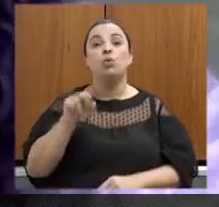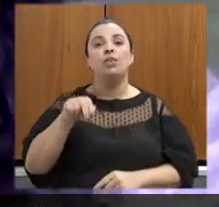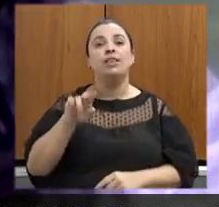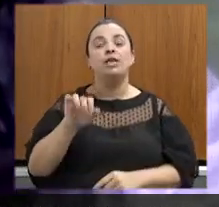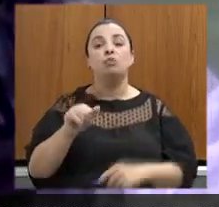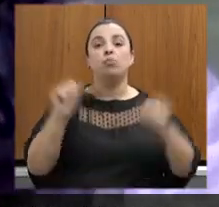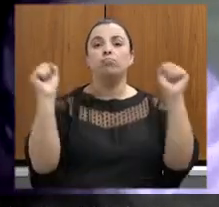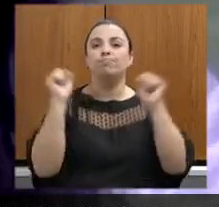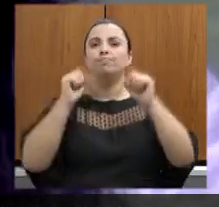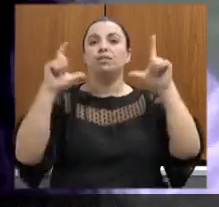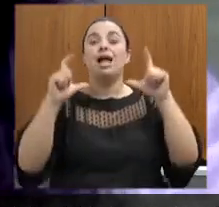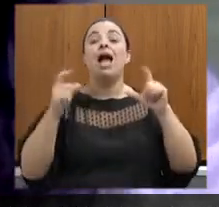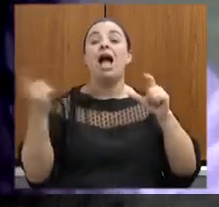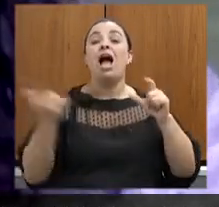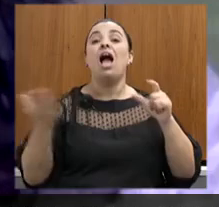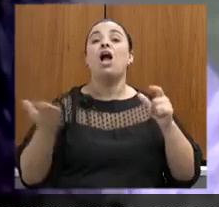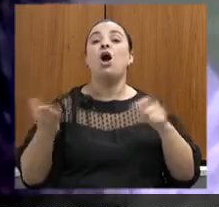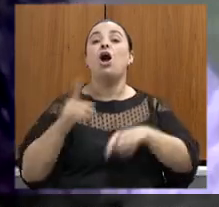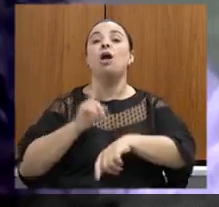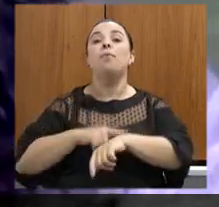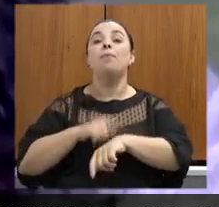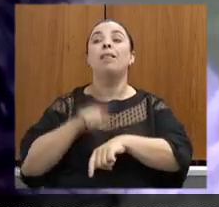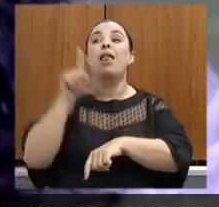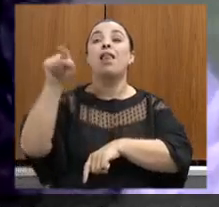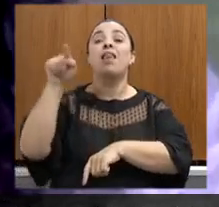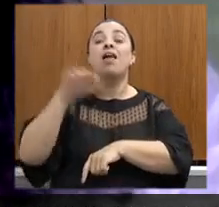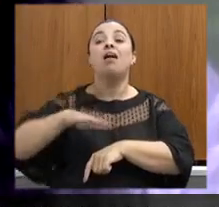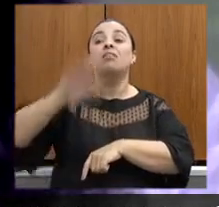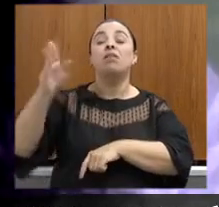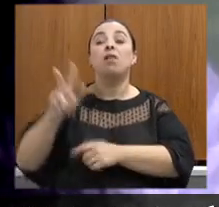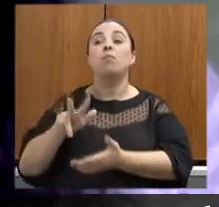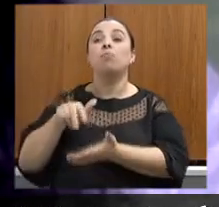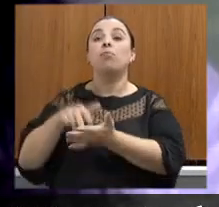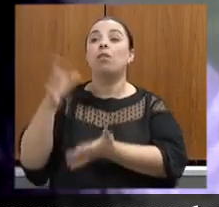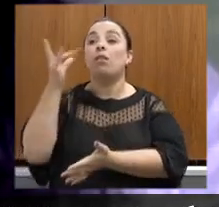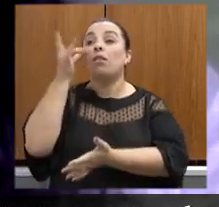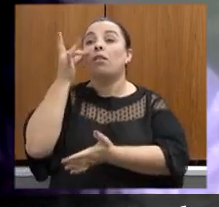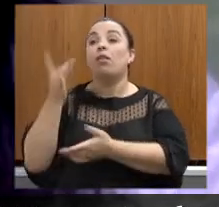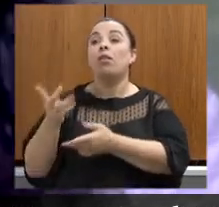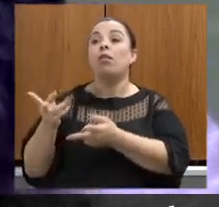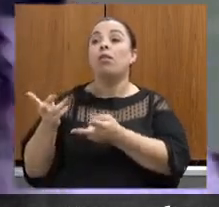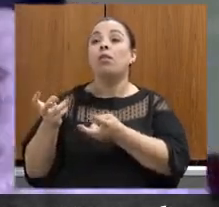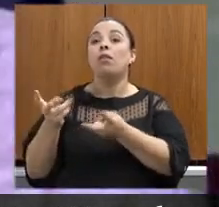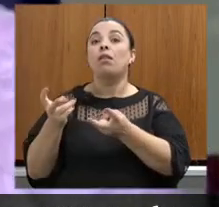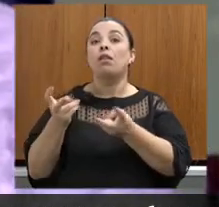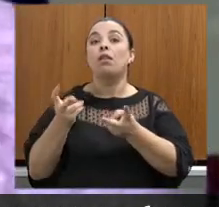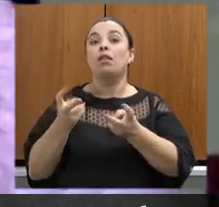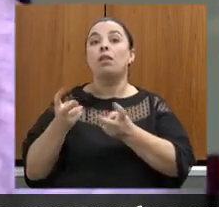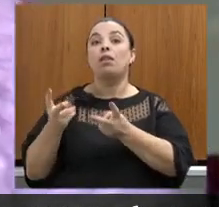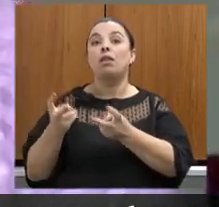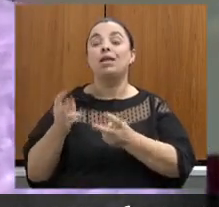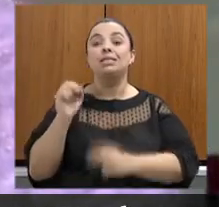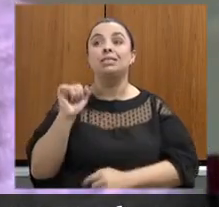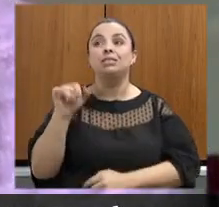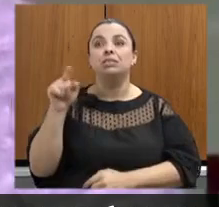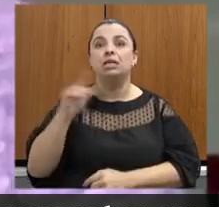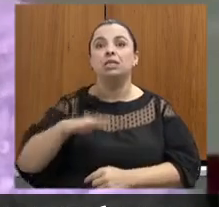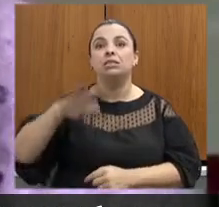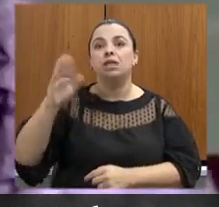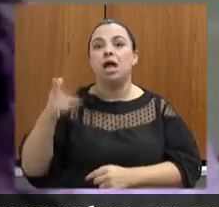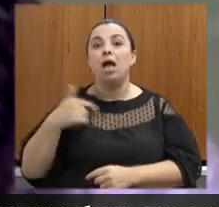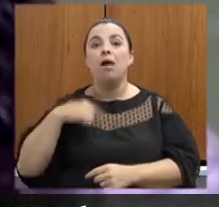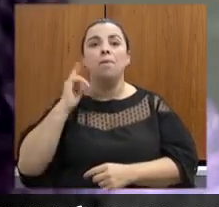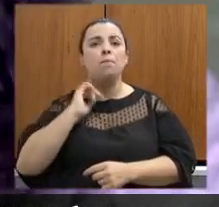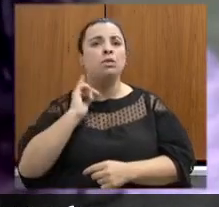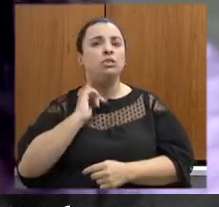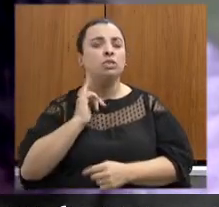aqui em Belo Horizonte na Serra do Curral verificando se a Serra do Curral se Minas